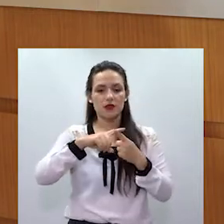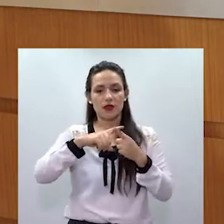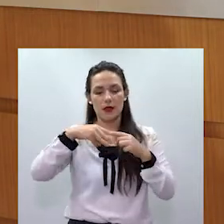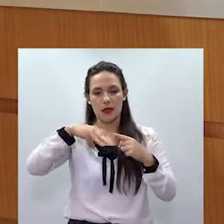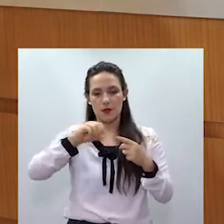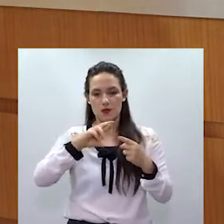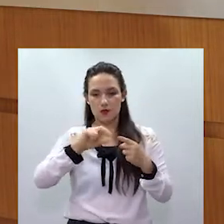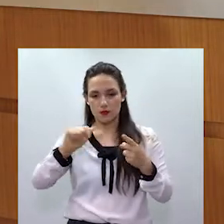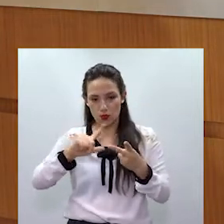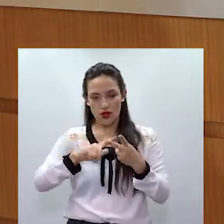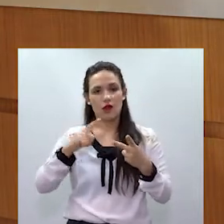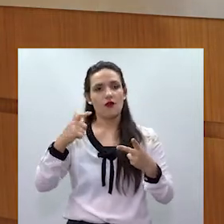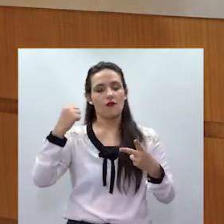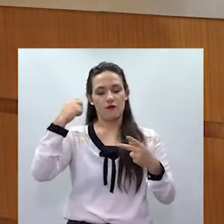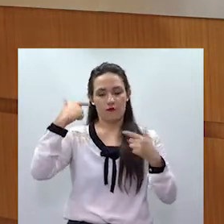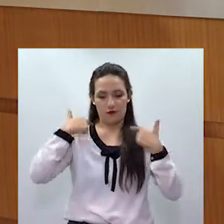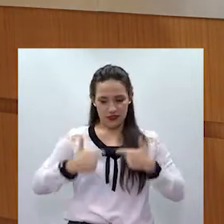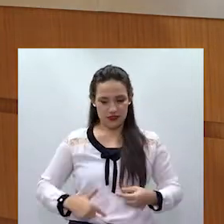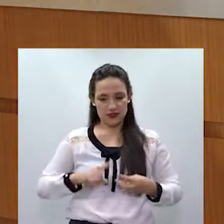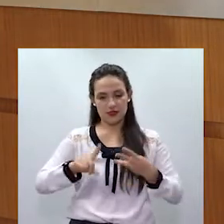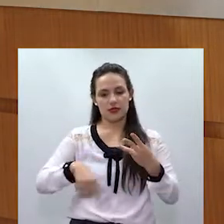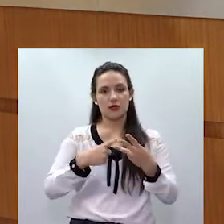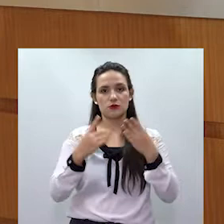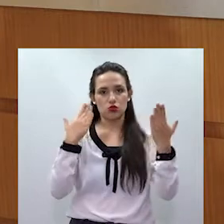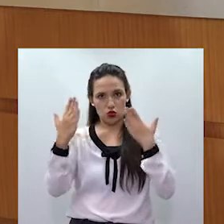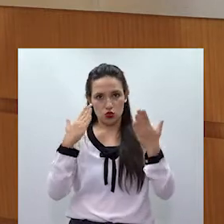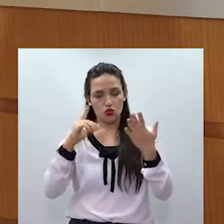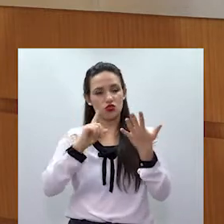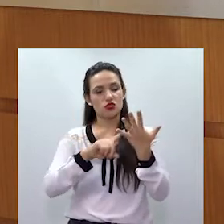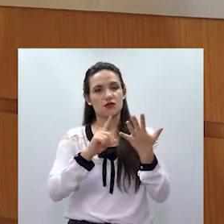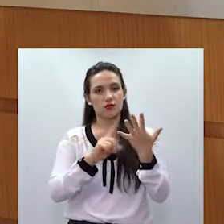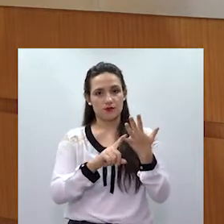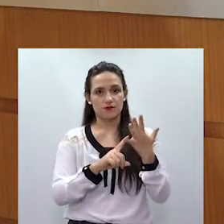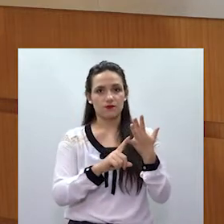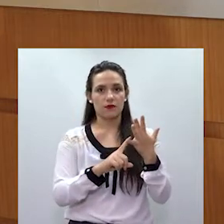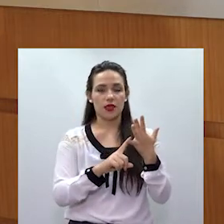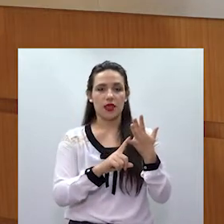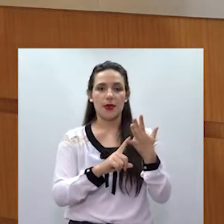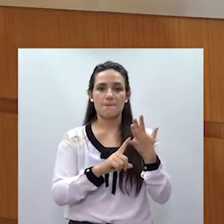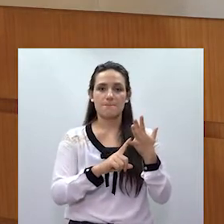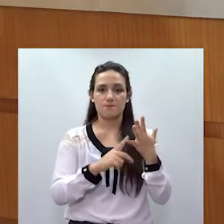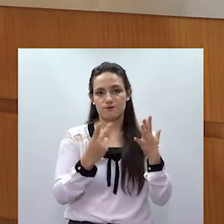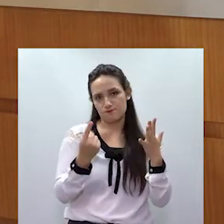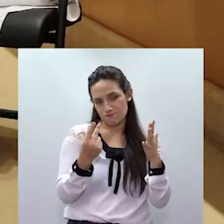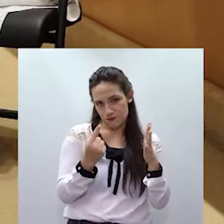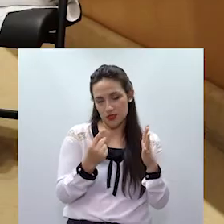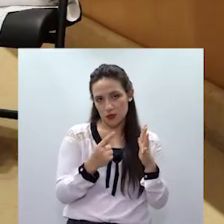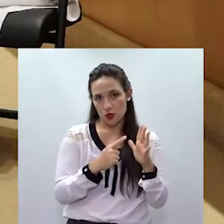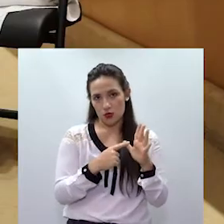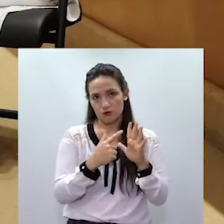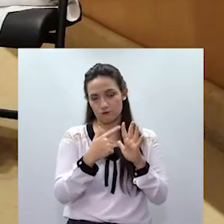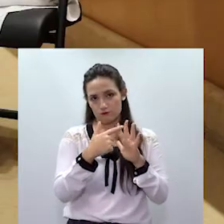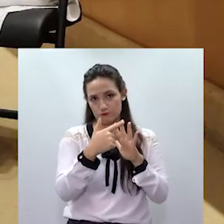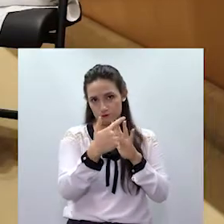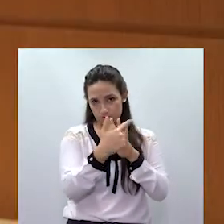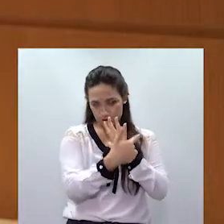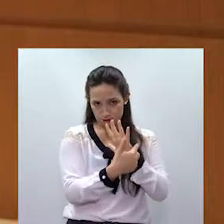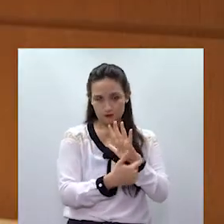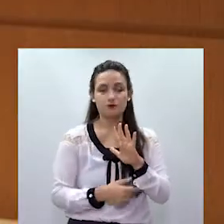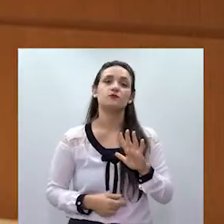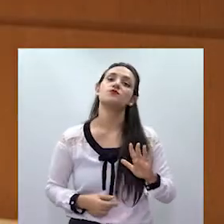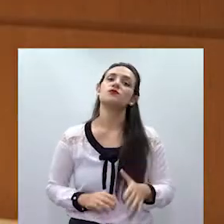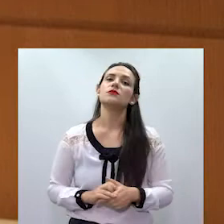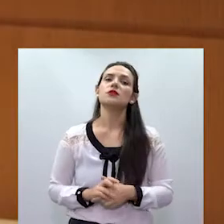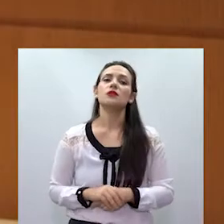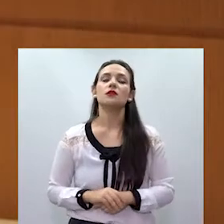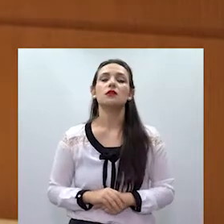física, psicológica, sexual e patrimonial. São 5 tipos. E o que é importante explicar também